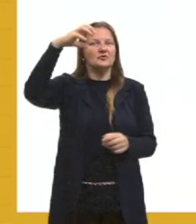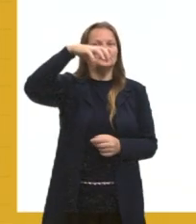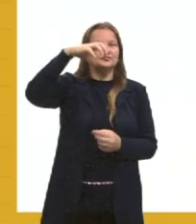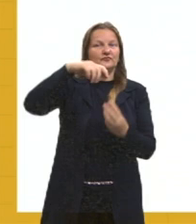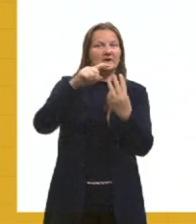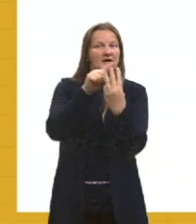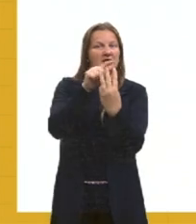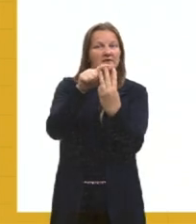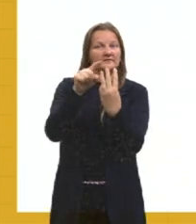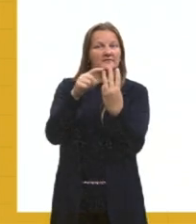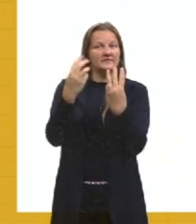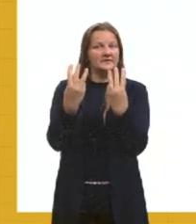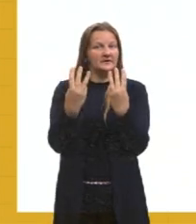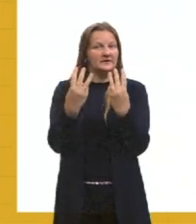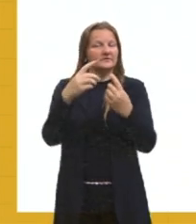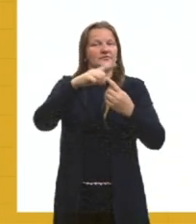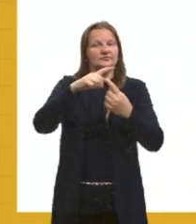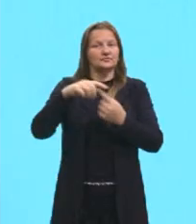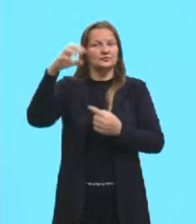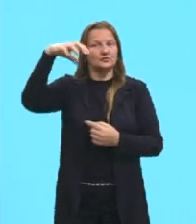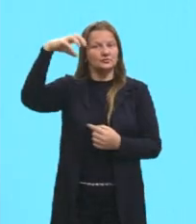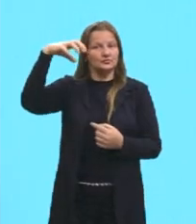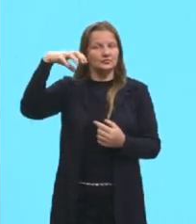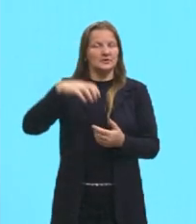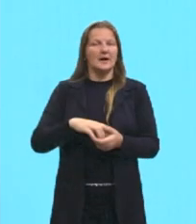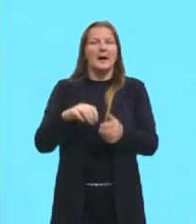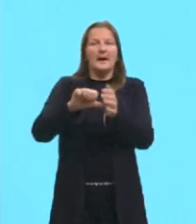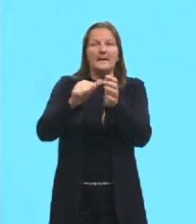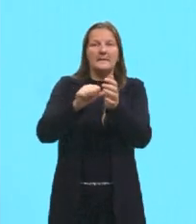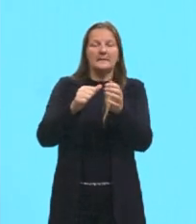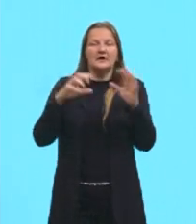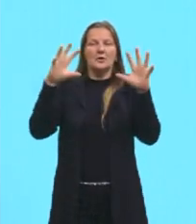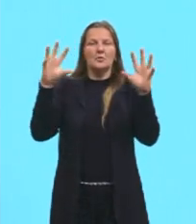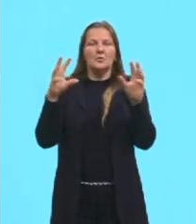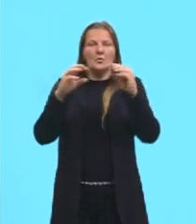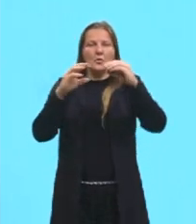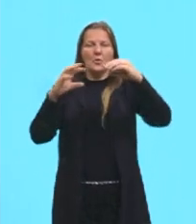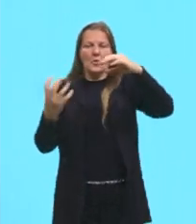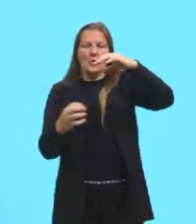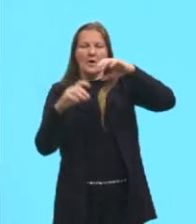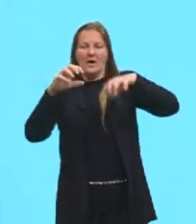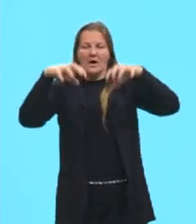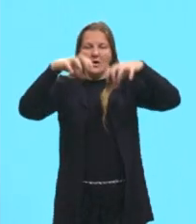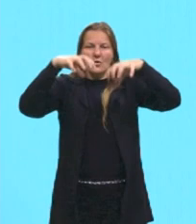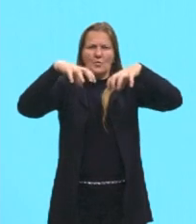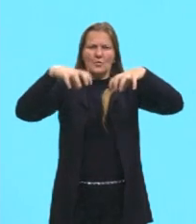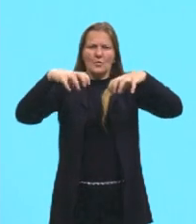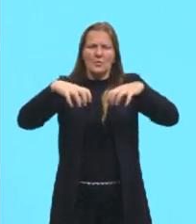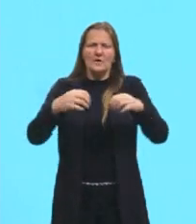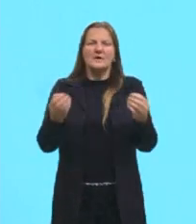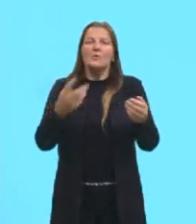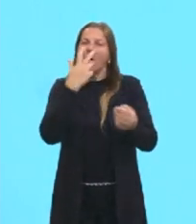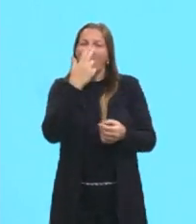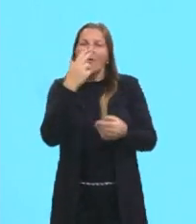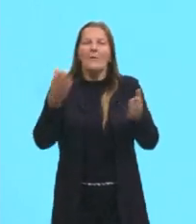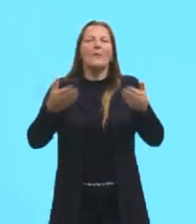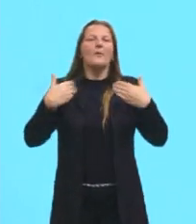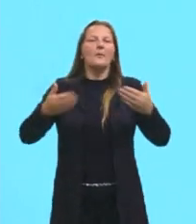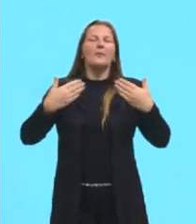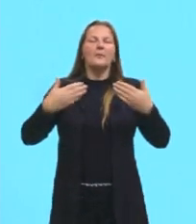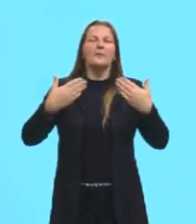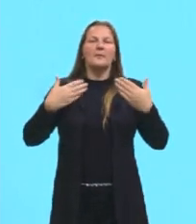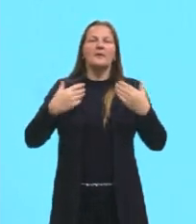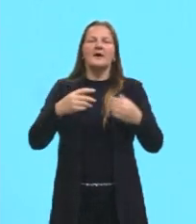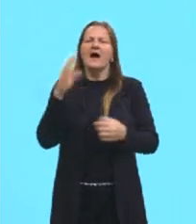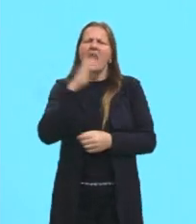tipos aí de formação dessa nossa chuva, A primeira é a condensação, a famosa chuva de verão, tá? Super